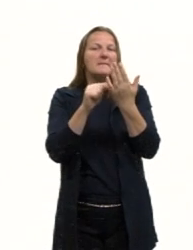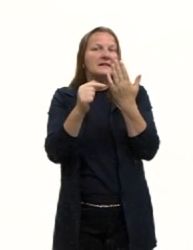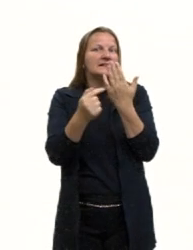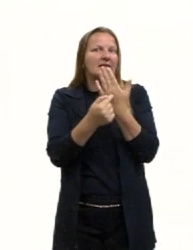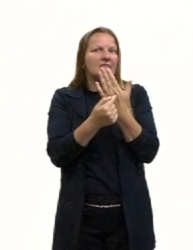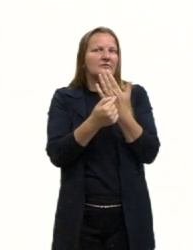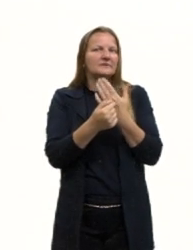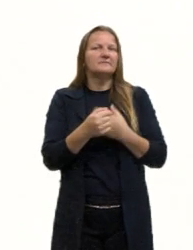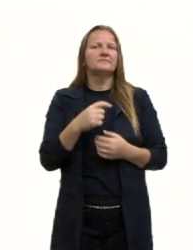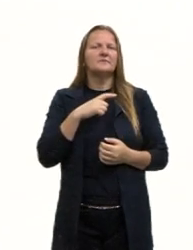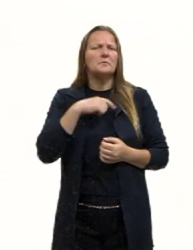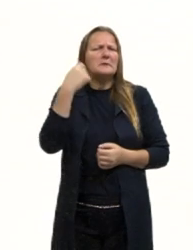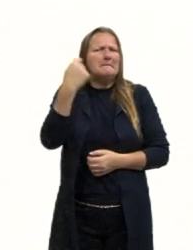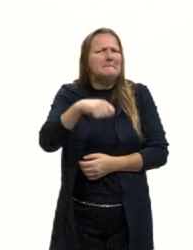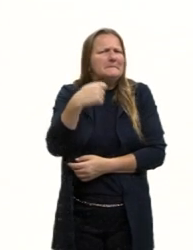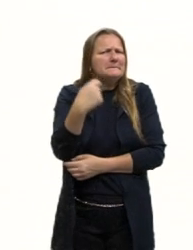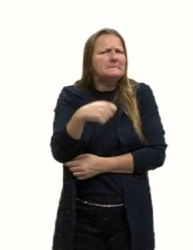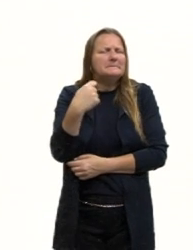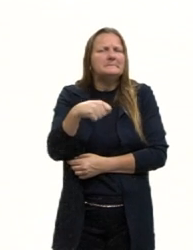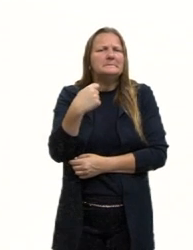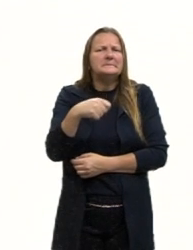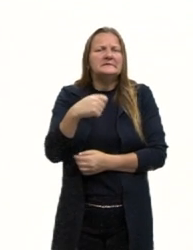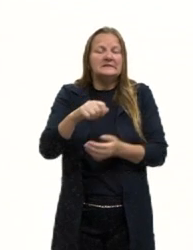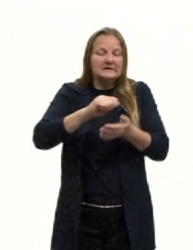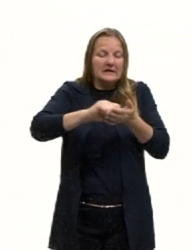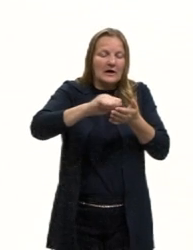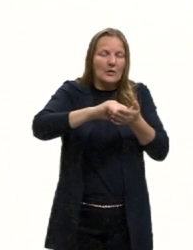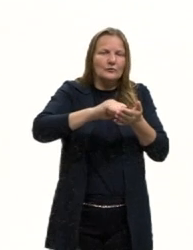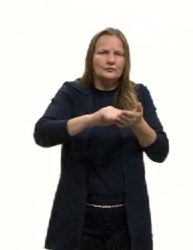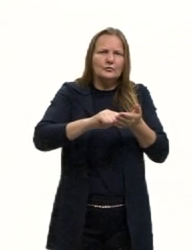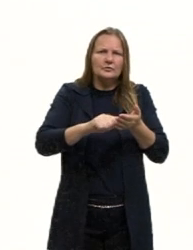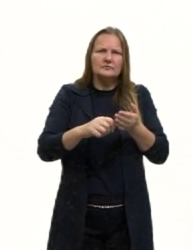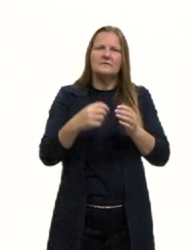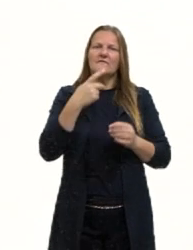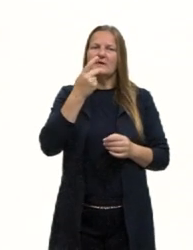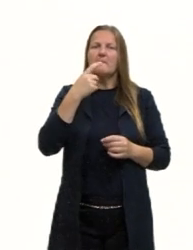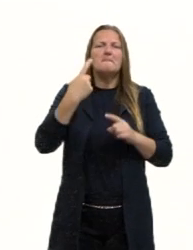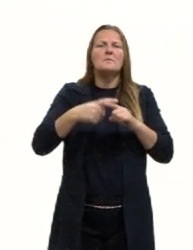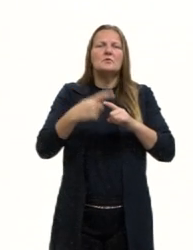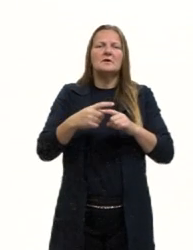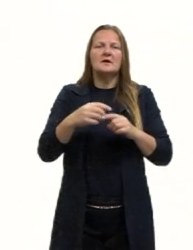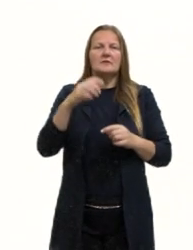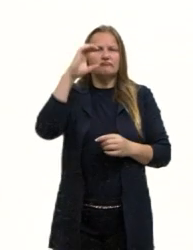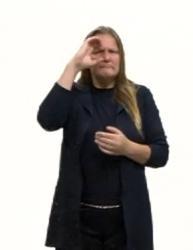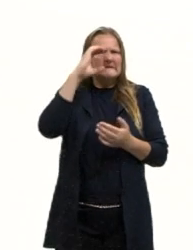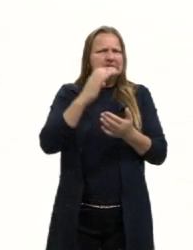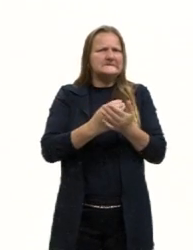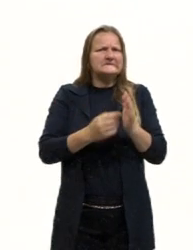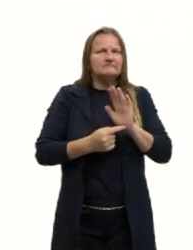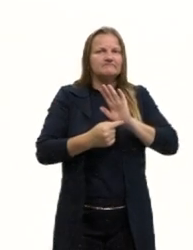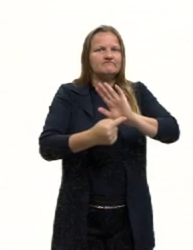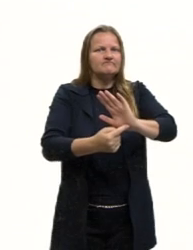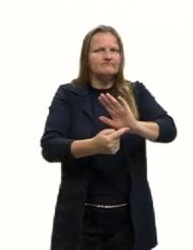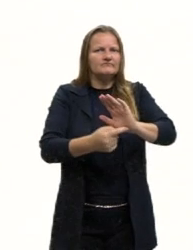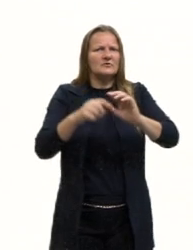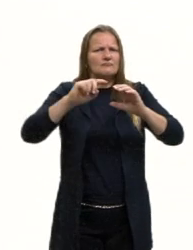consiste na necessidade de o autor respaldar a sua tese sobre o assunto em questão,